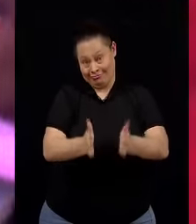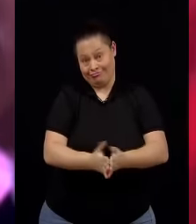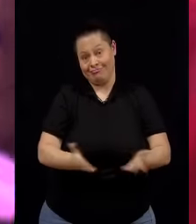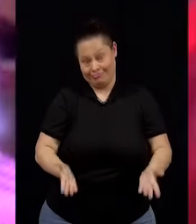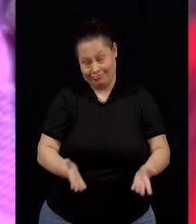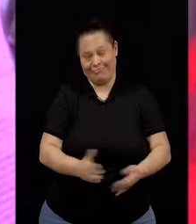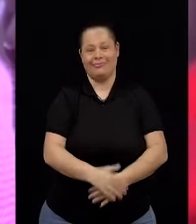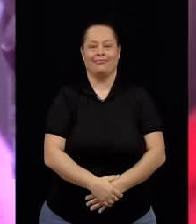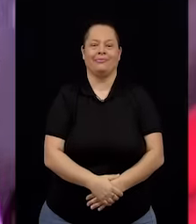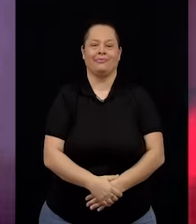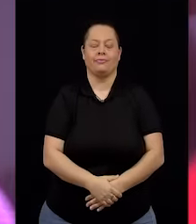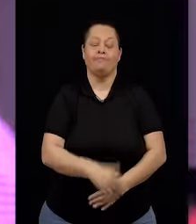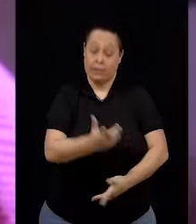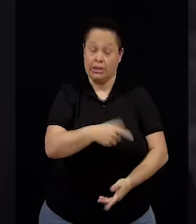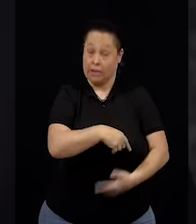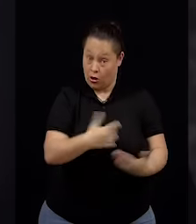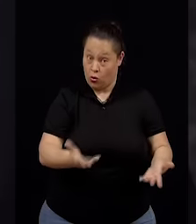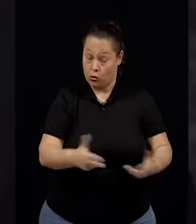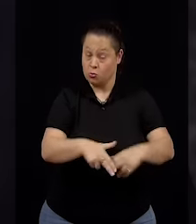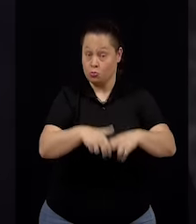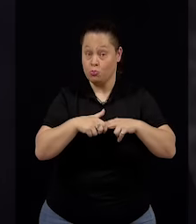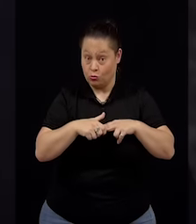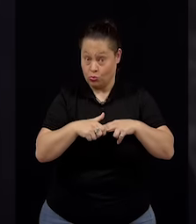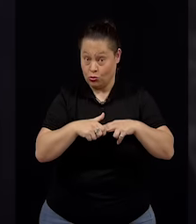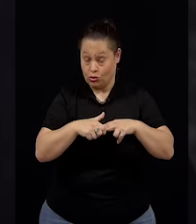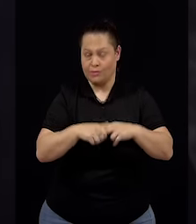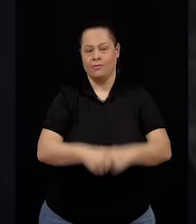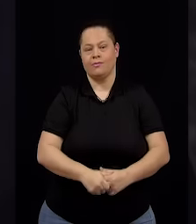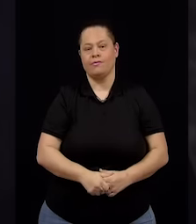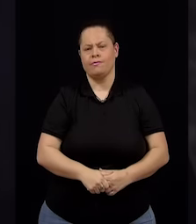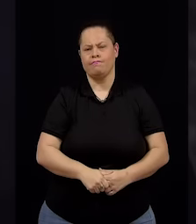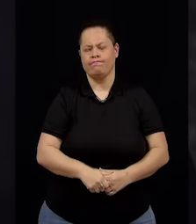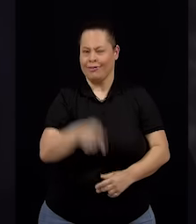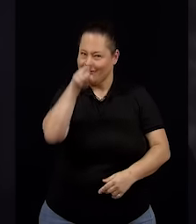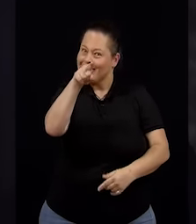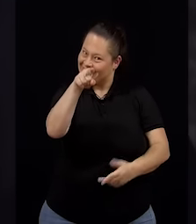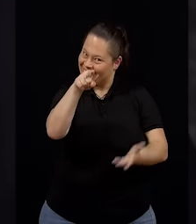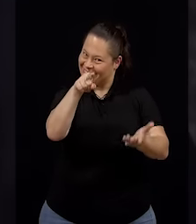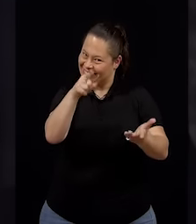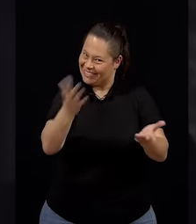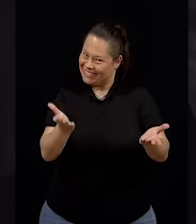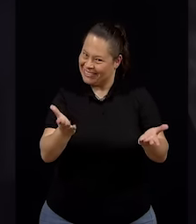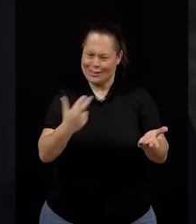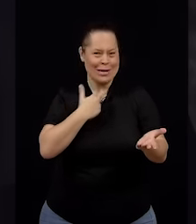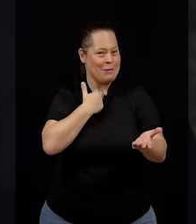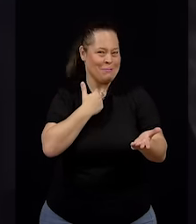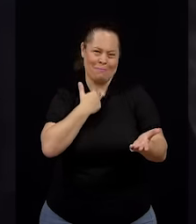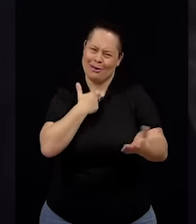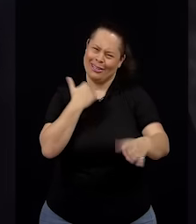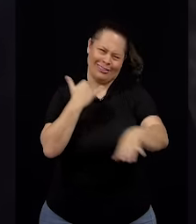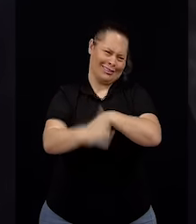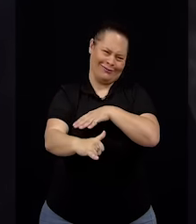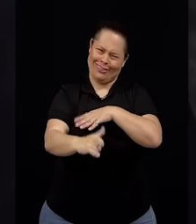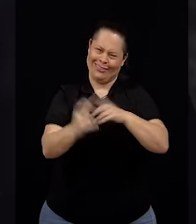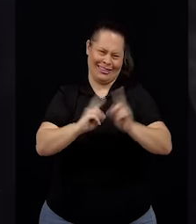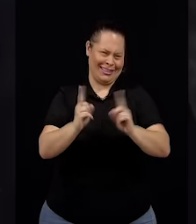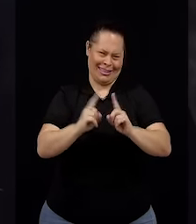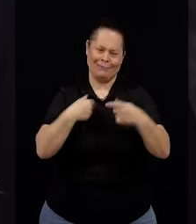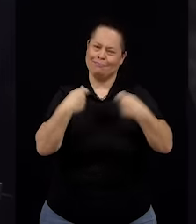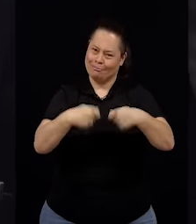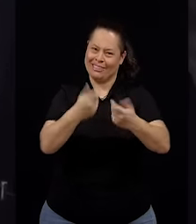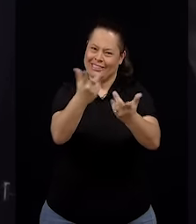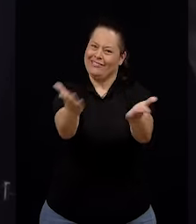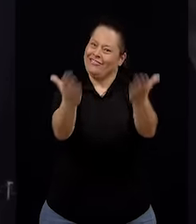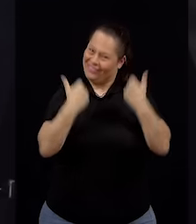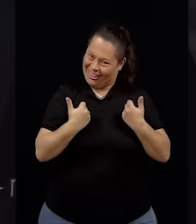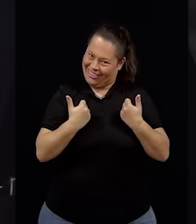É por isso mesmo que você não pode deixar de participar. Uma